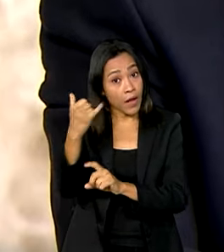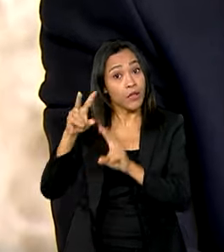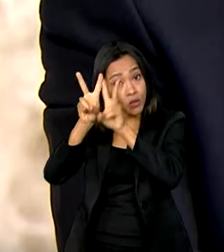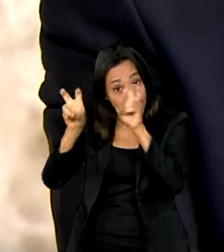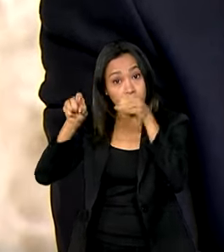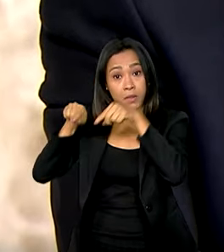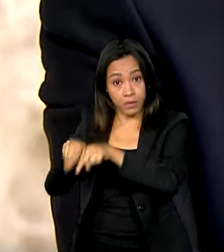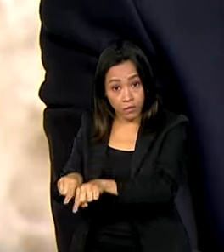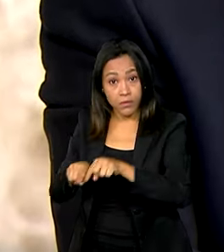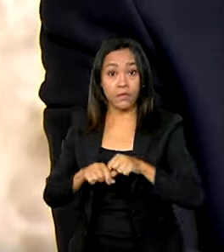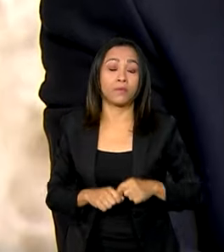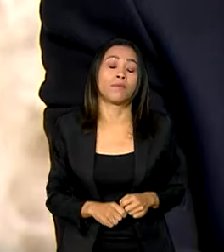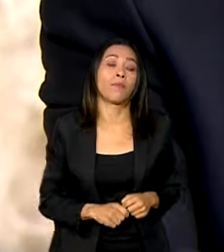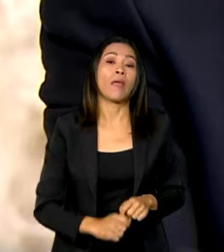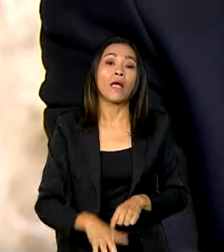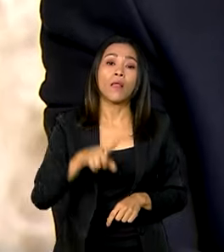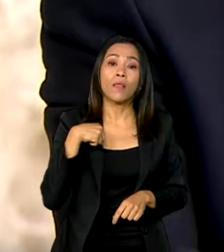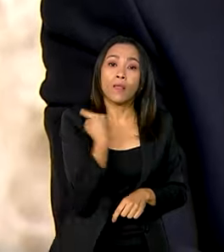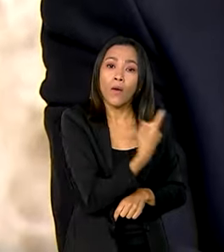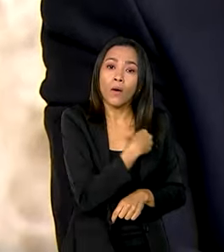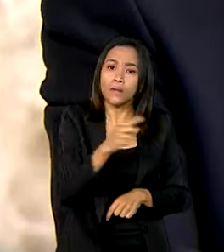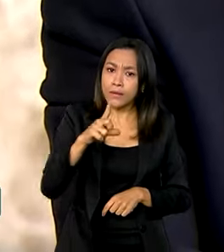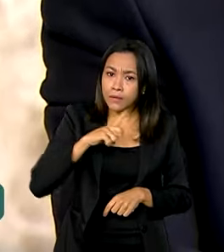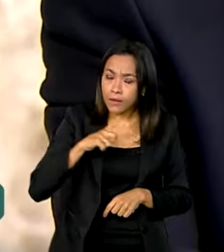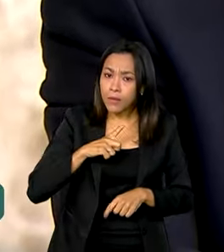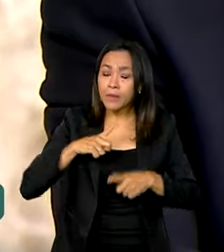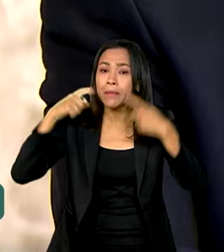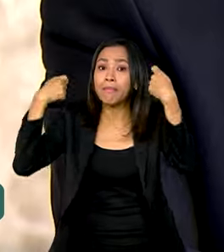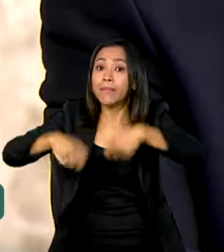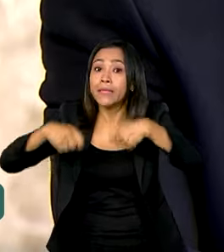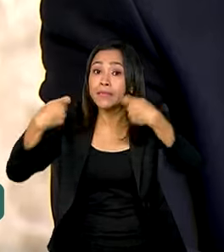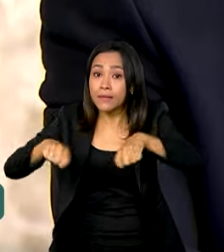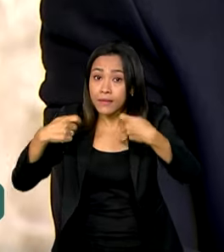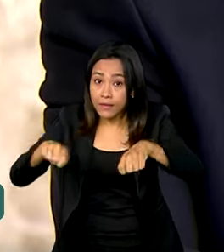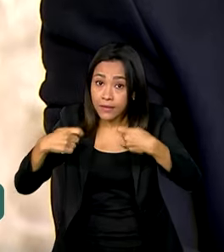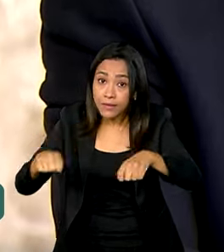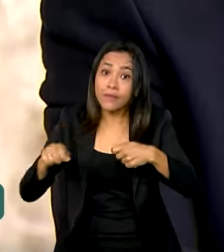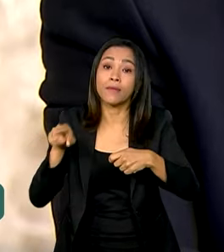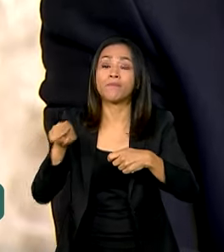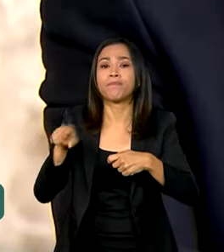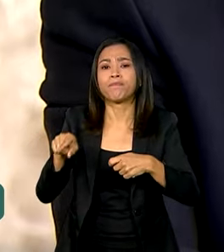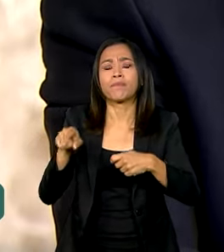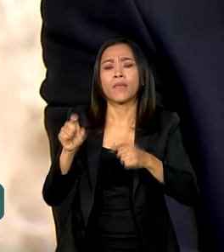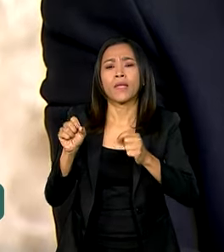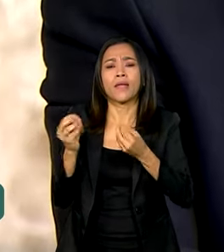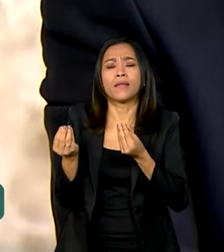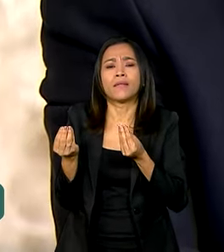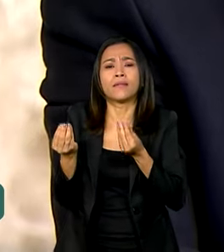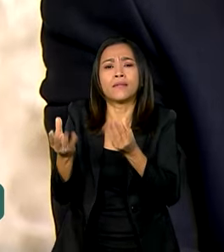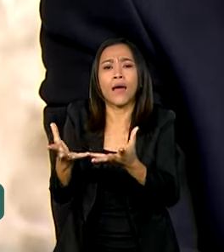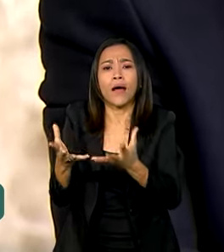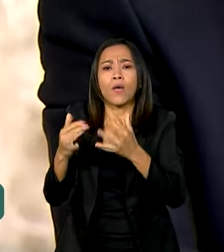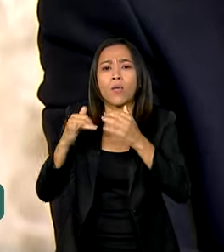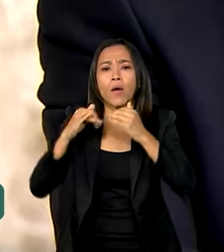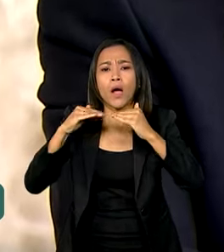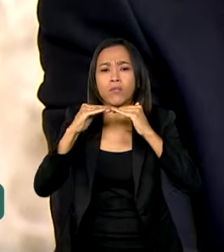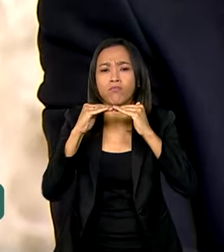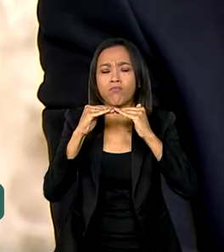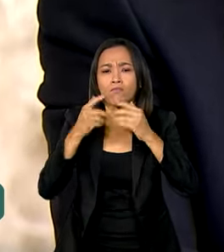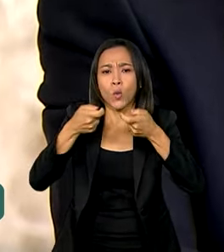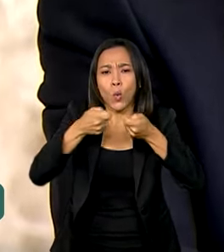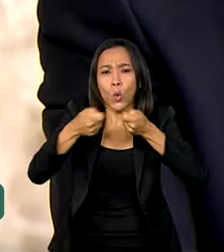temos a necessidade de viabilizarmos o BES, porque ele garante a estabilidade da rede com a maior